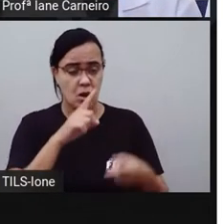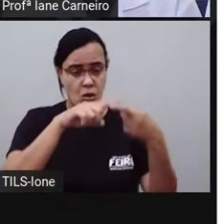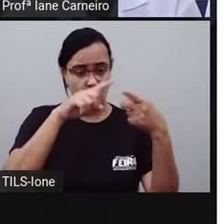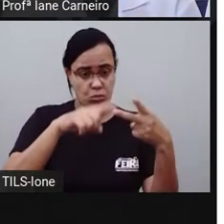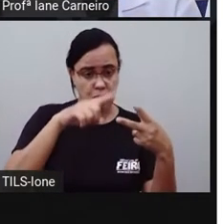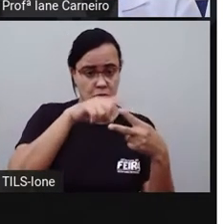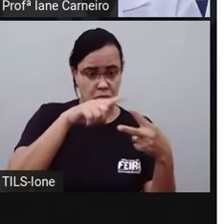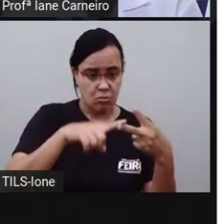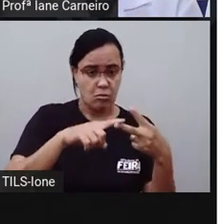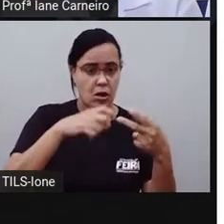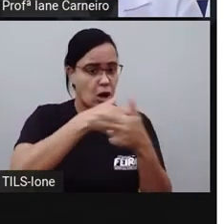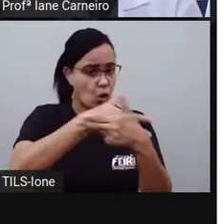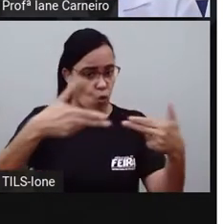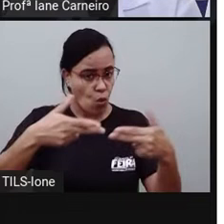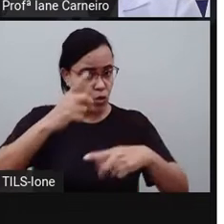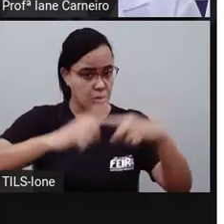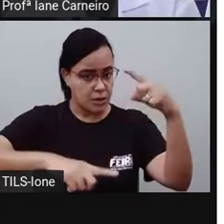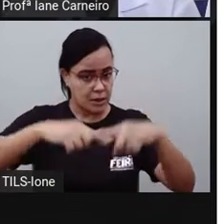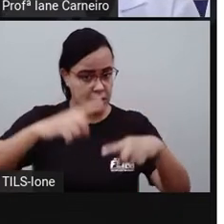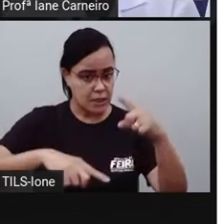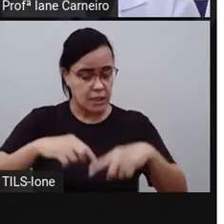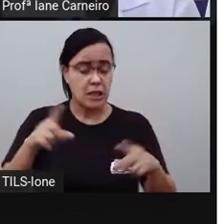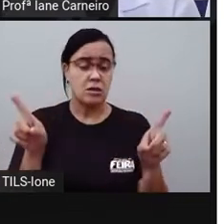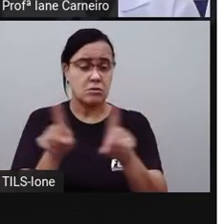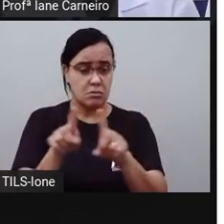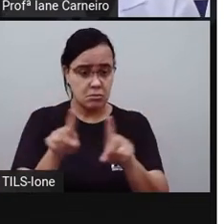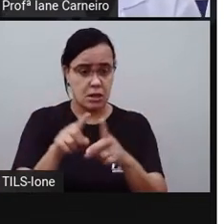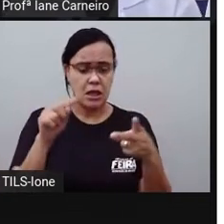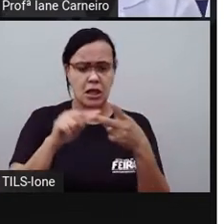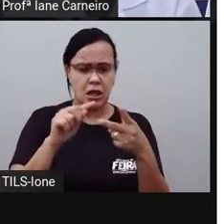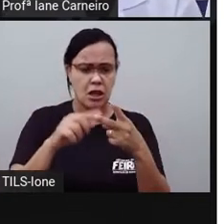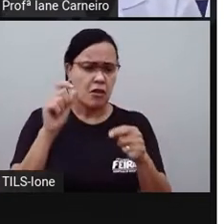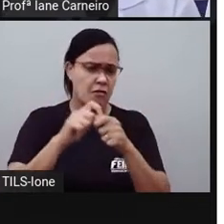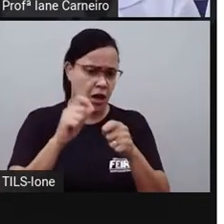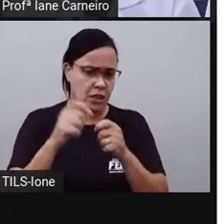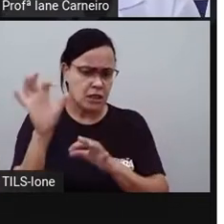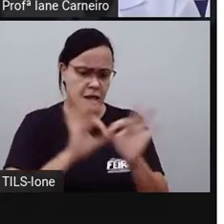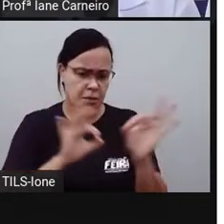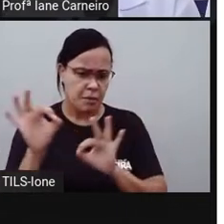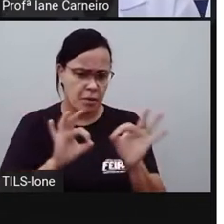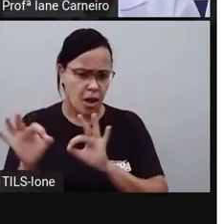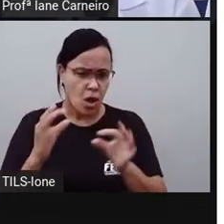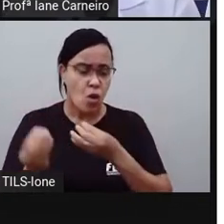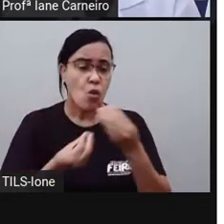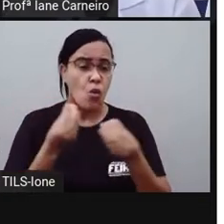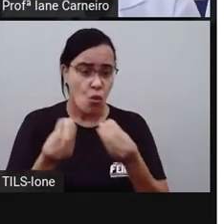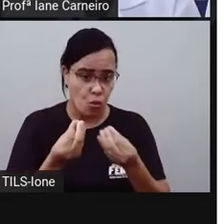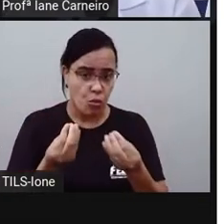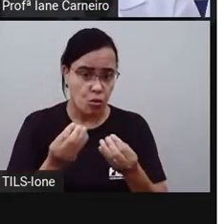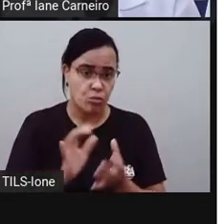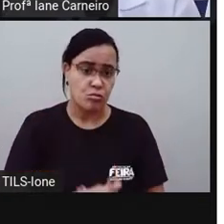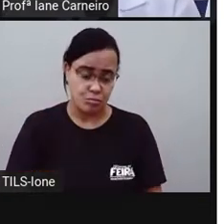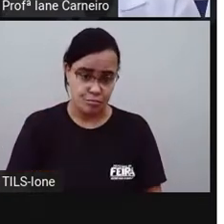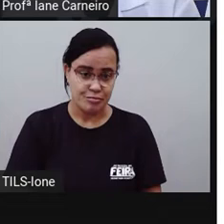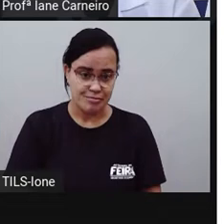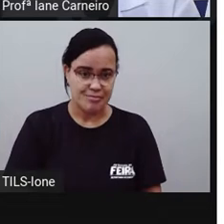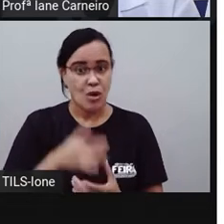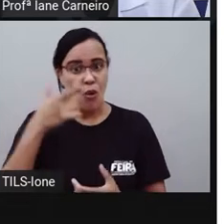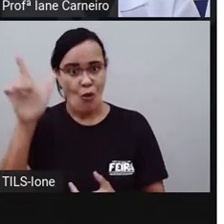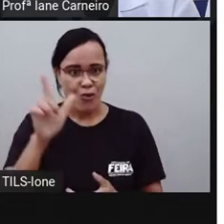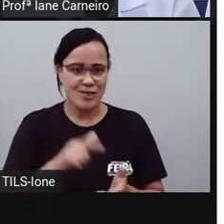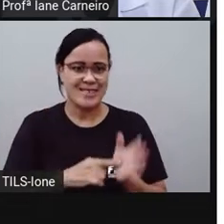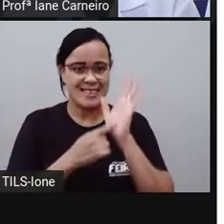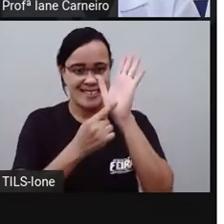fazer. Olha essa aqui como já tá diferente também, né? Essa aqui, a gente vê aqui, ó, saladinho de